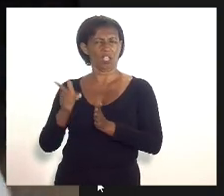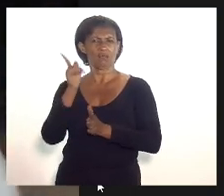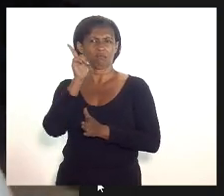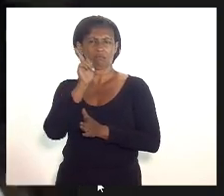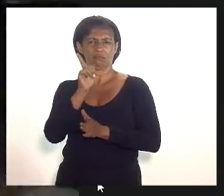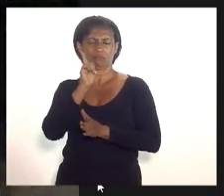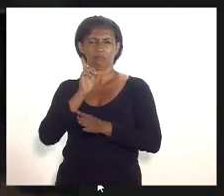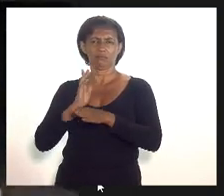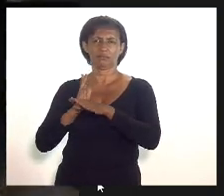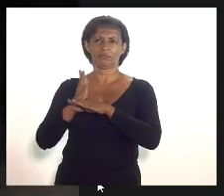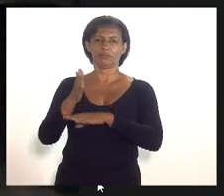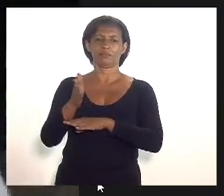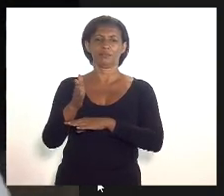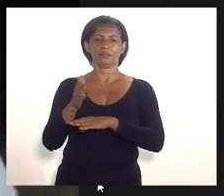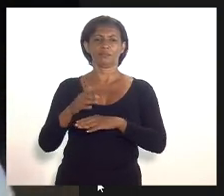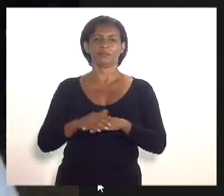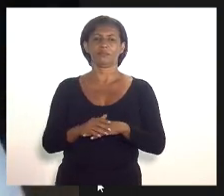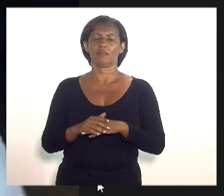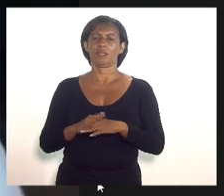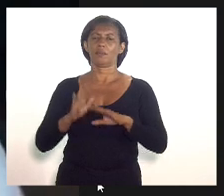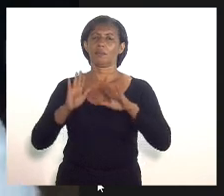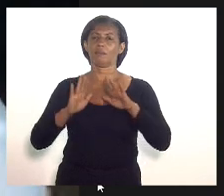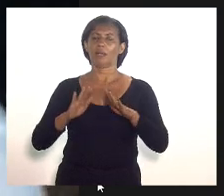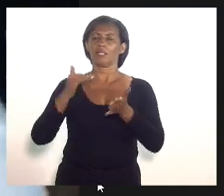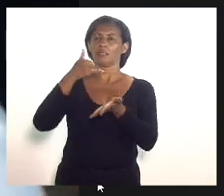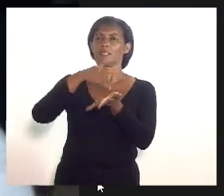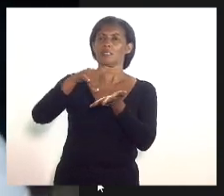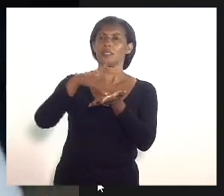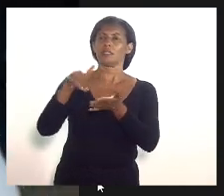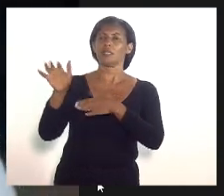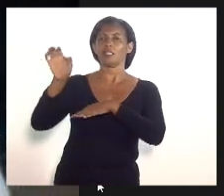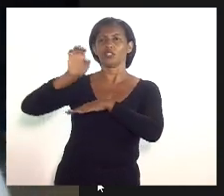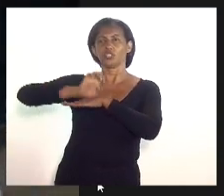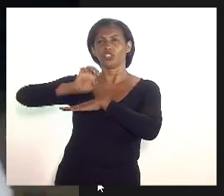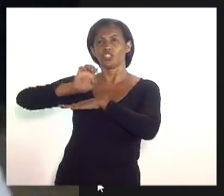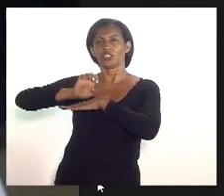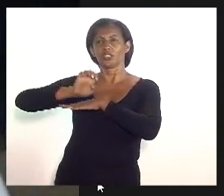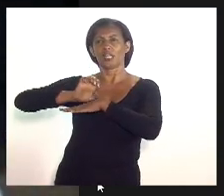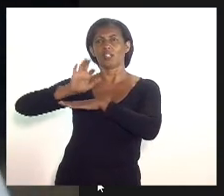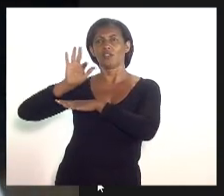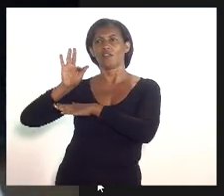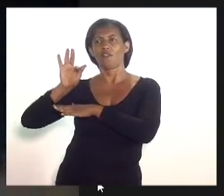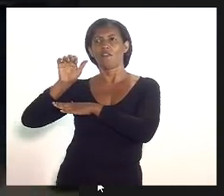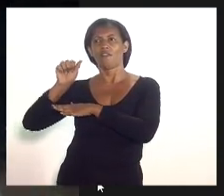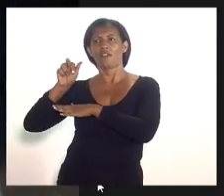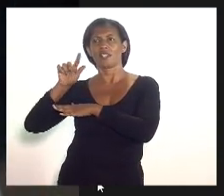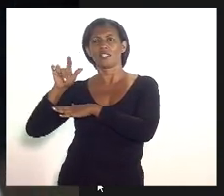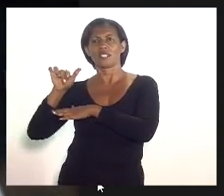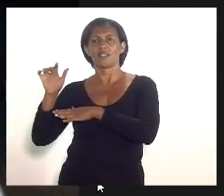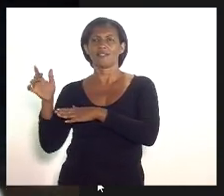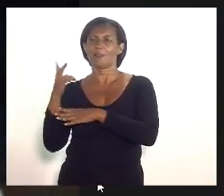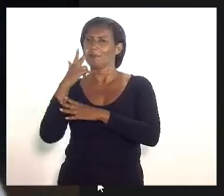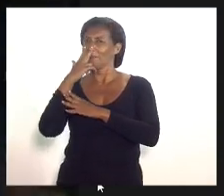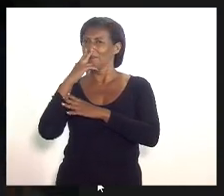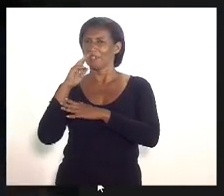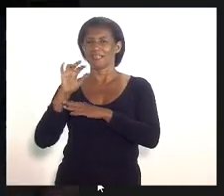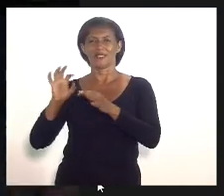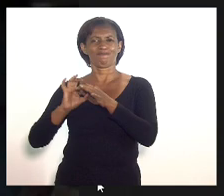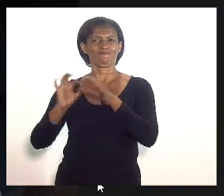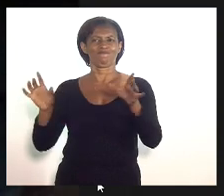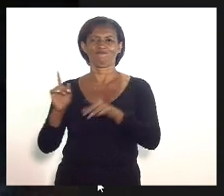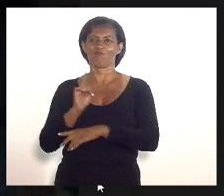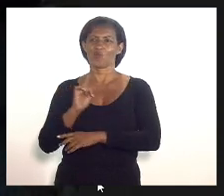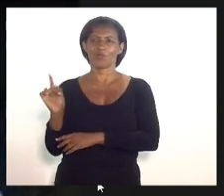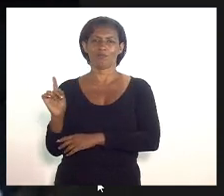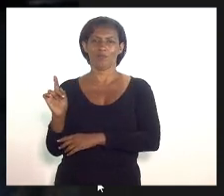no entanto a secretaria de estado de fazenda não libera teria um